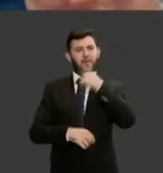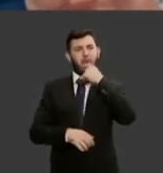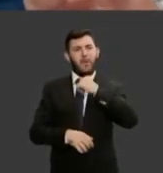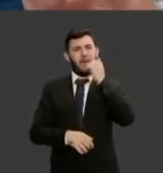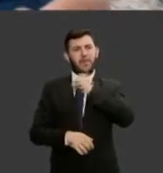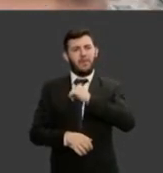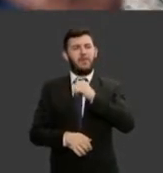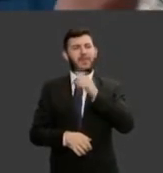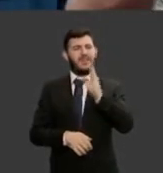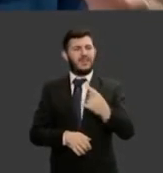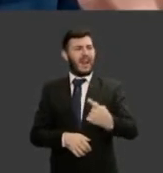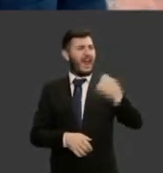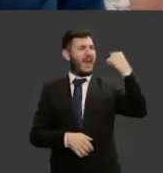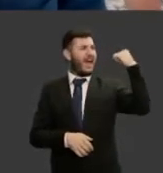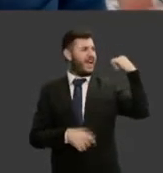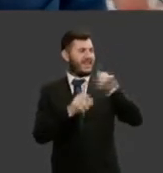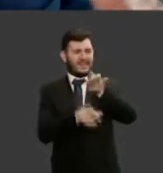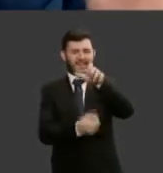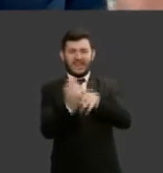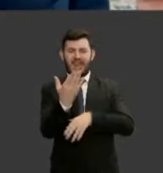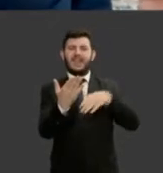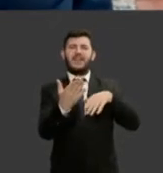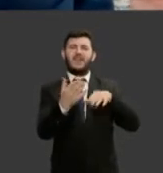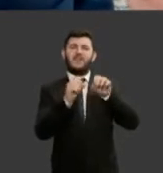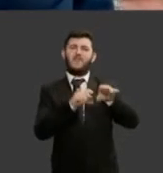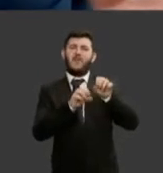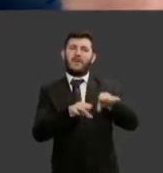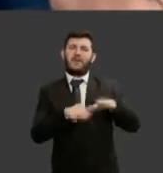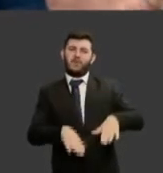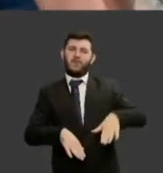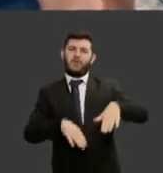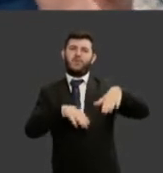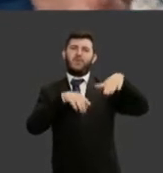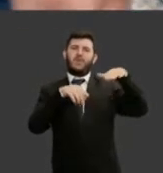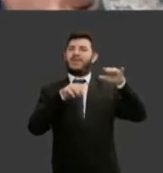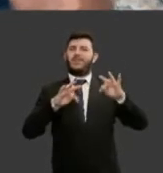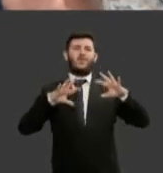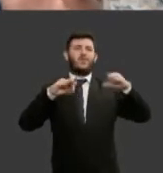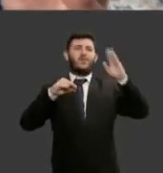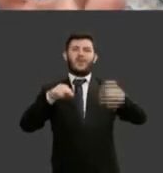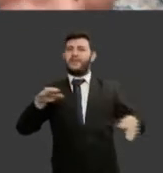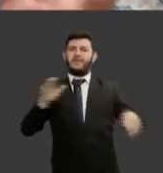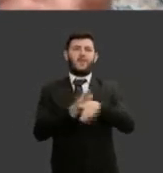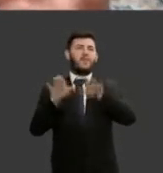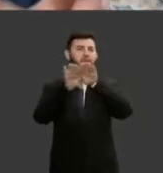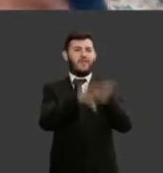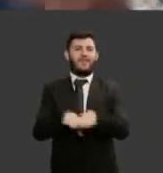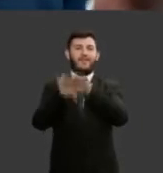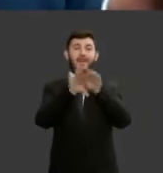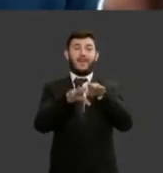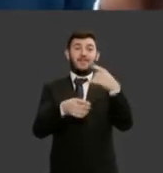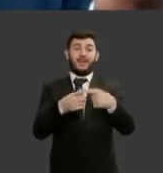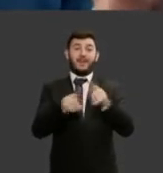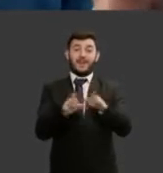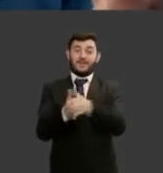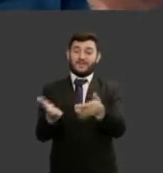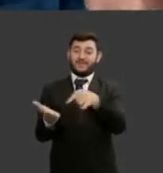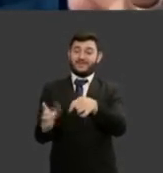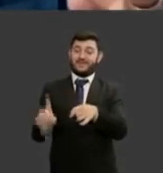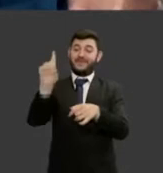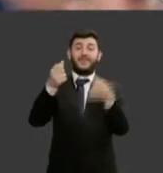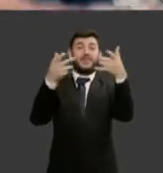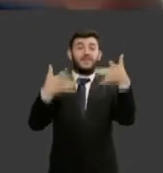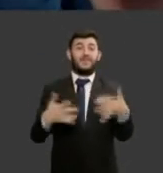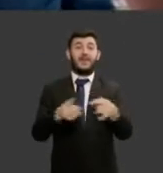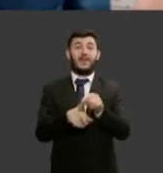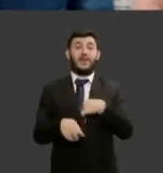a criação, desde a formação, homem e mulher, fruto do mesmo pó, fruto da mesma